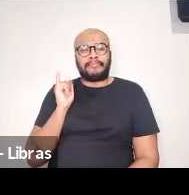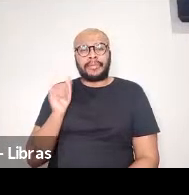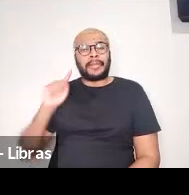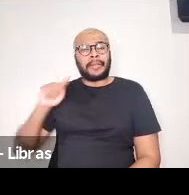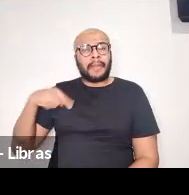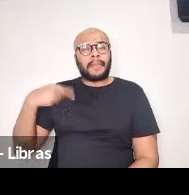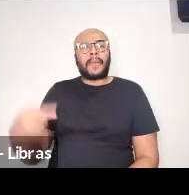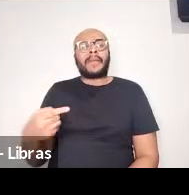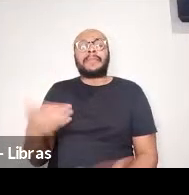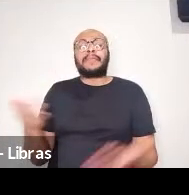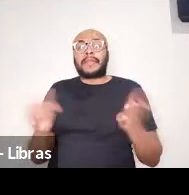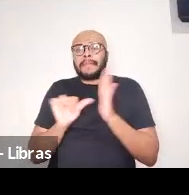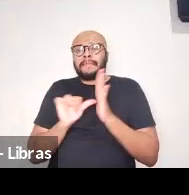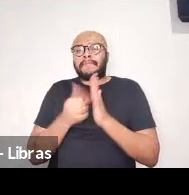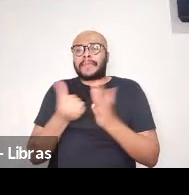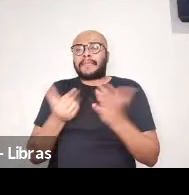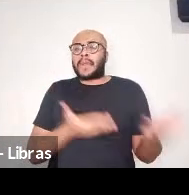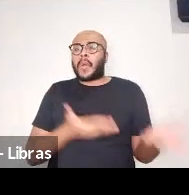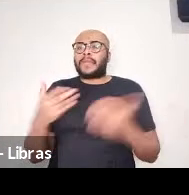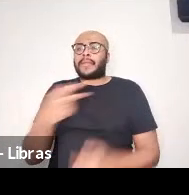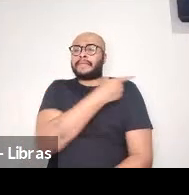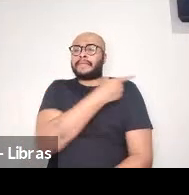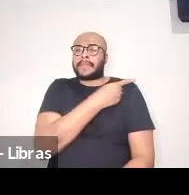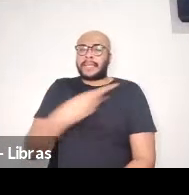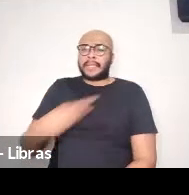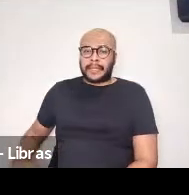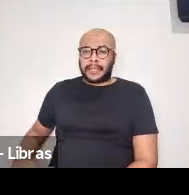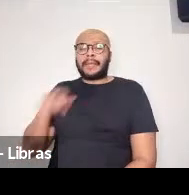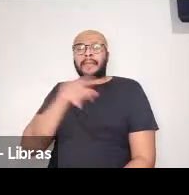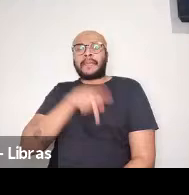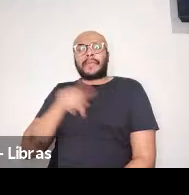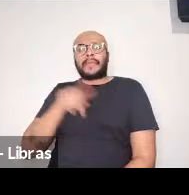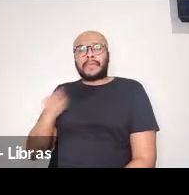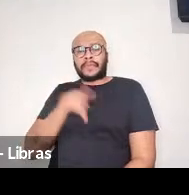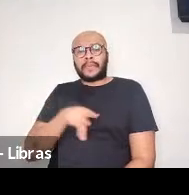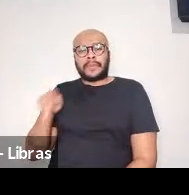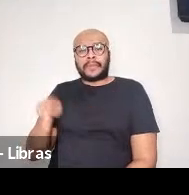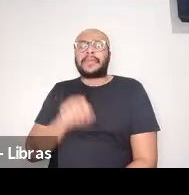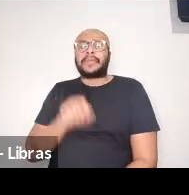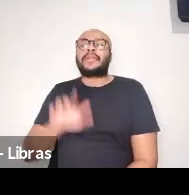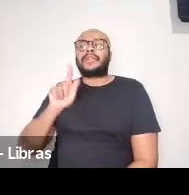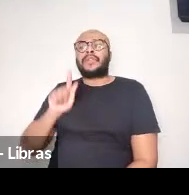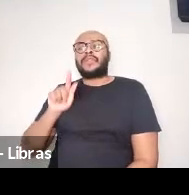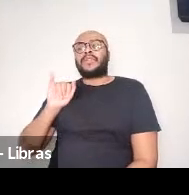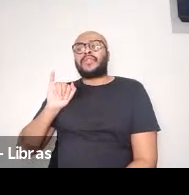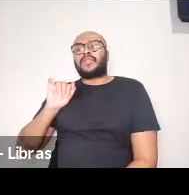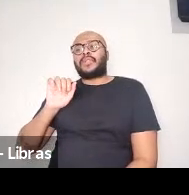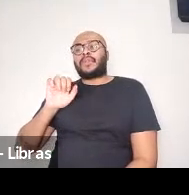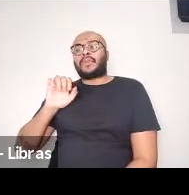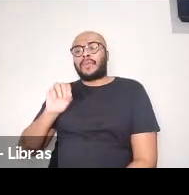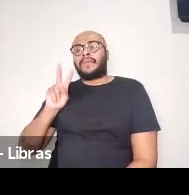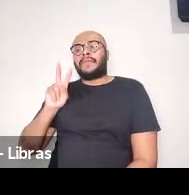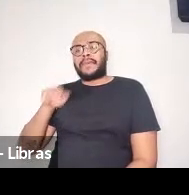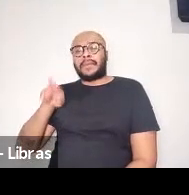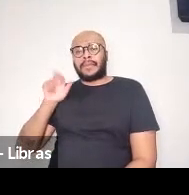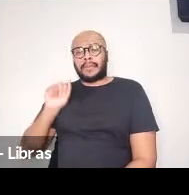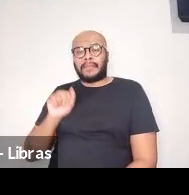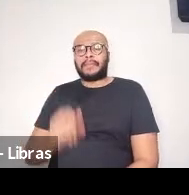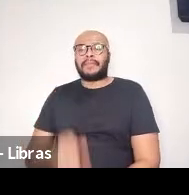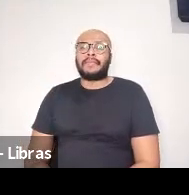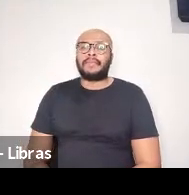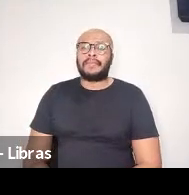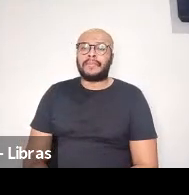passar para a nossa querida presidenta, professora Giovanna Mendes Lunardi, para, é, dar as boas-vindas para a gente. Obrigada.